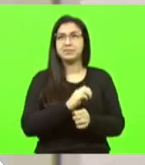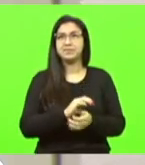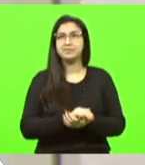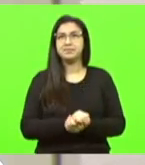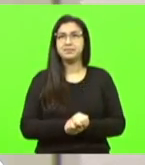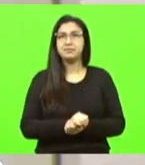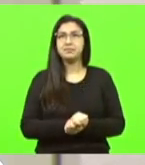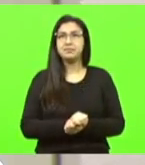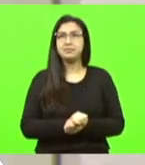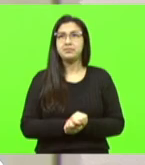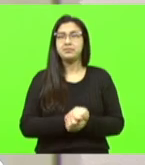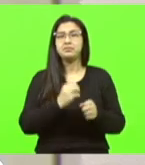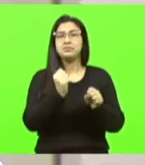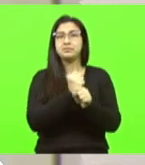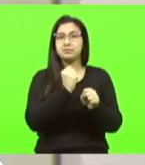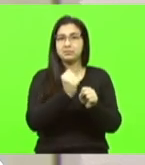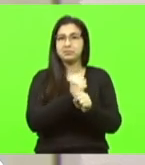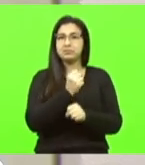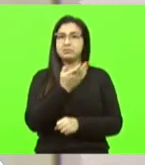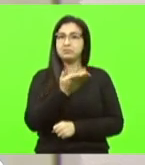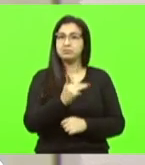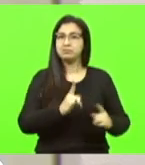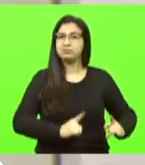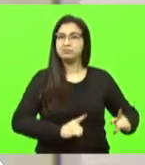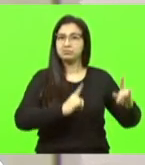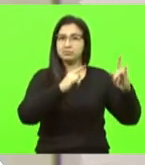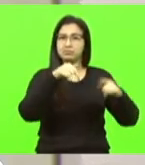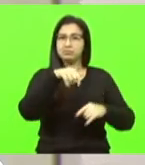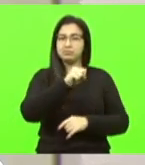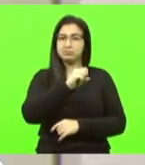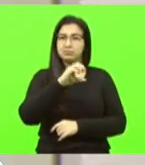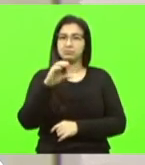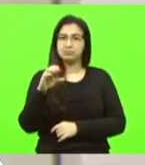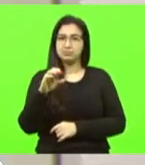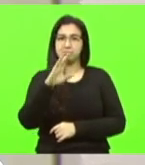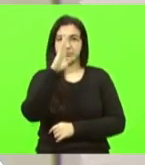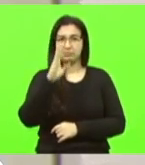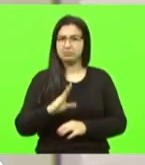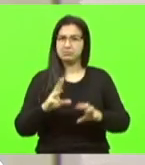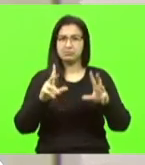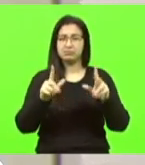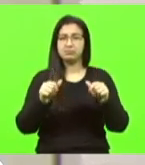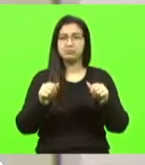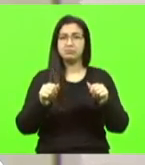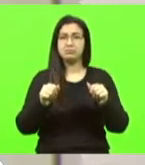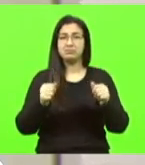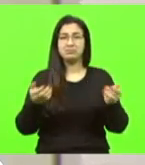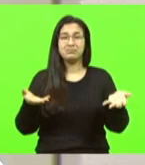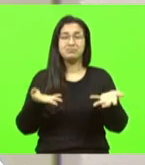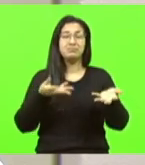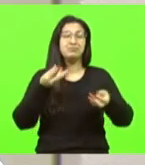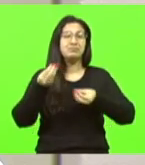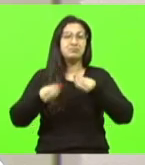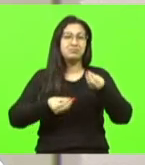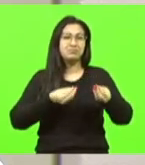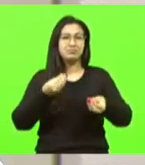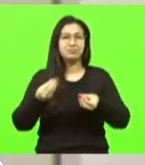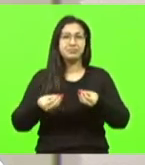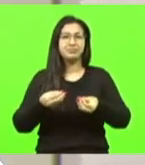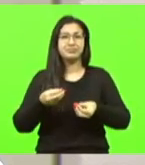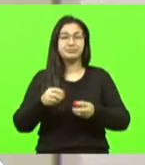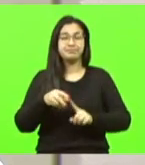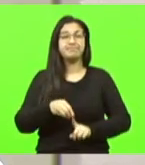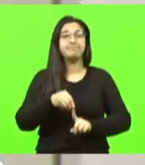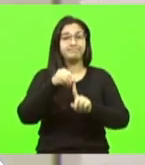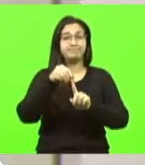a construção civil em Santa Catarina e eu acho que no Brasil também ela passa por um momento em destaque